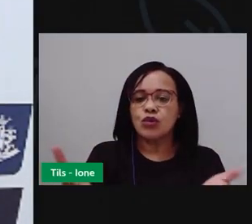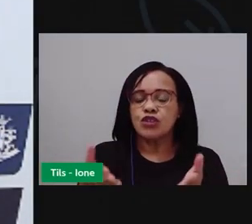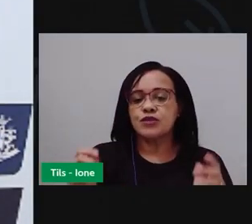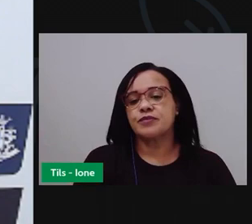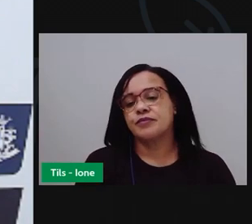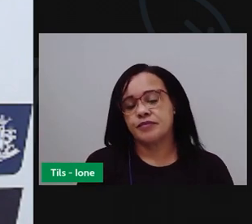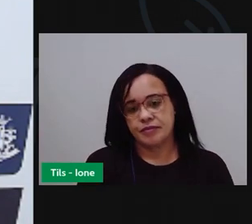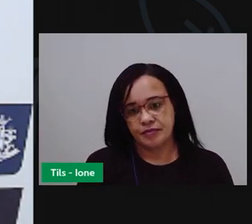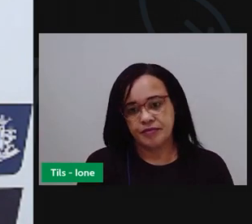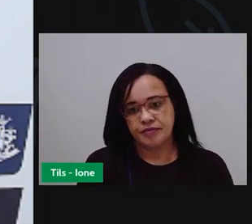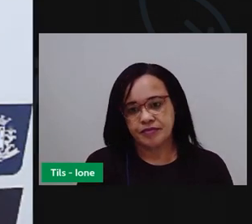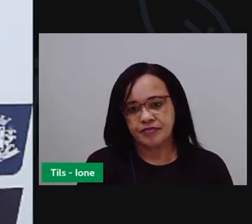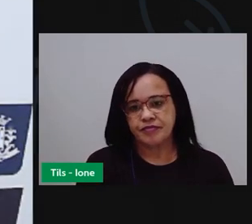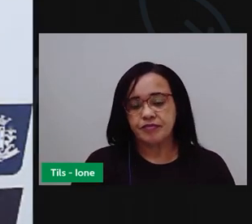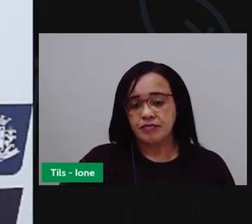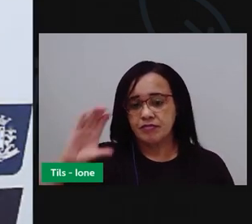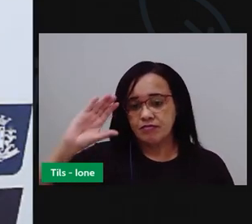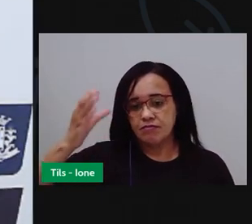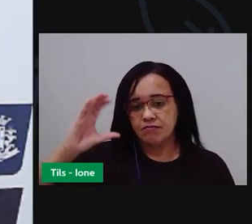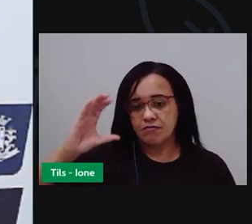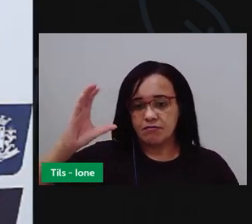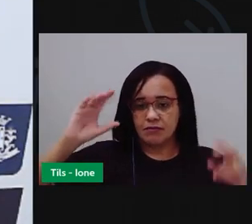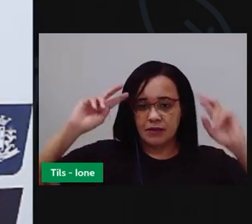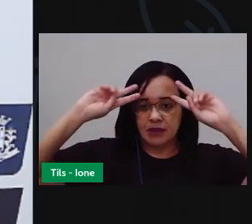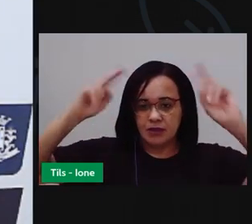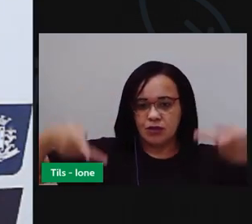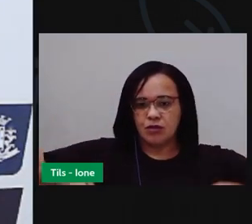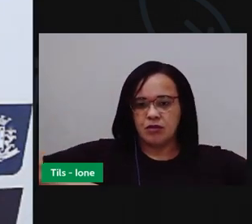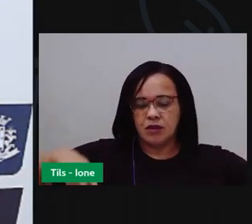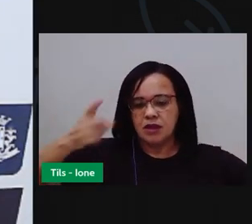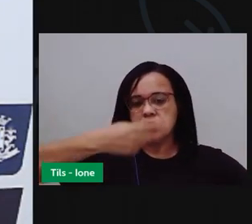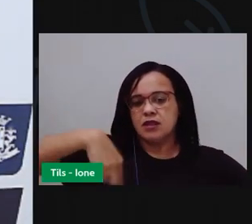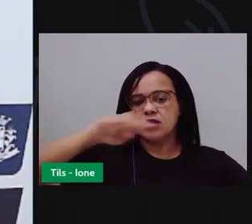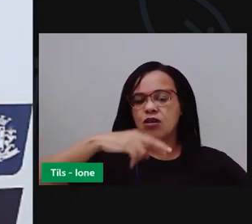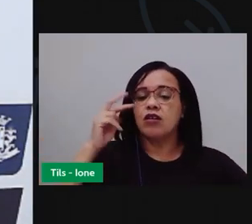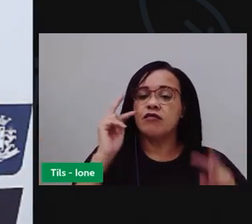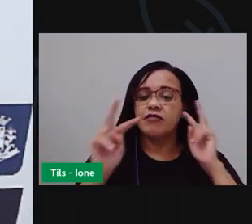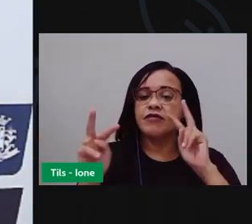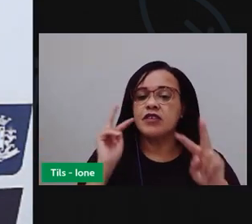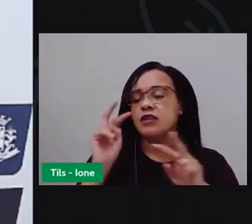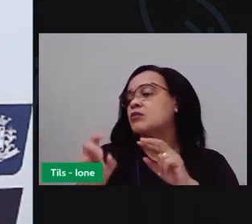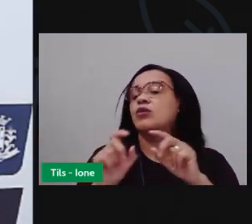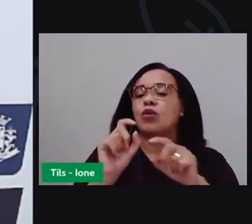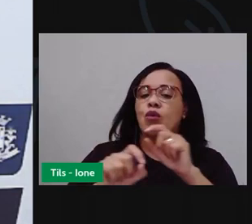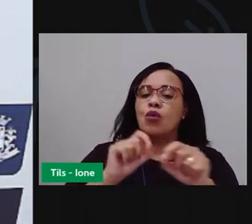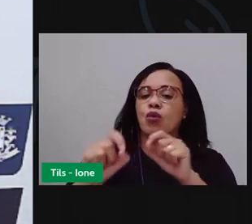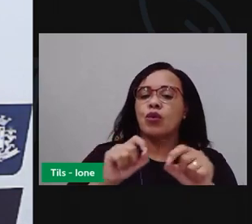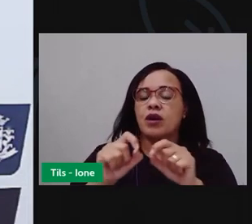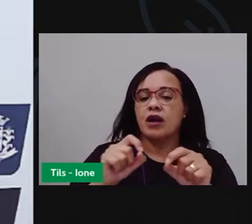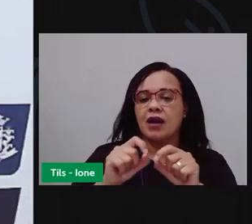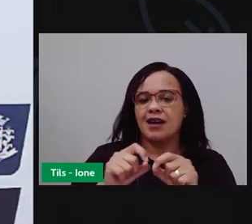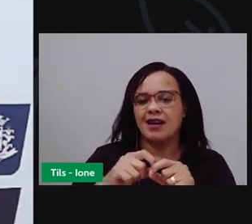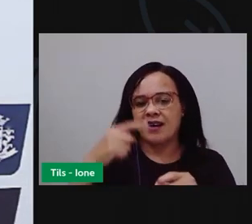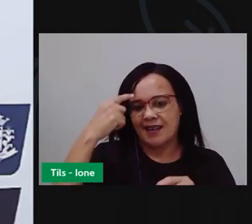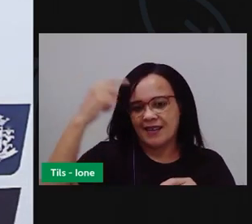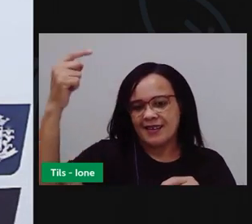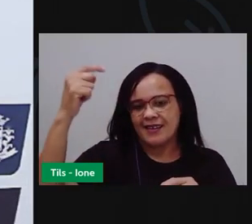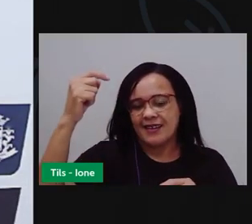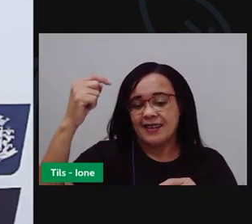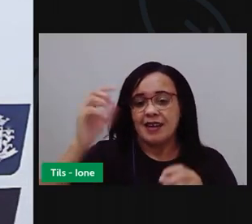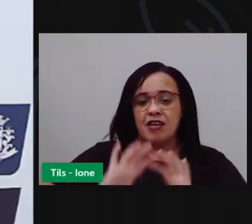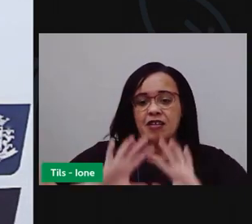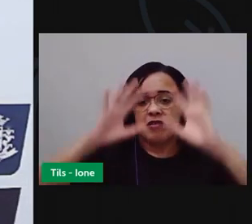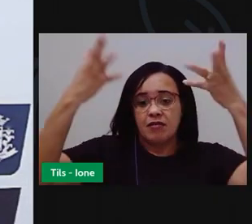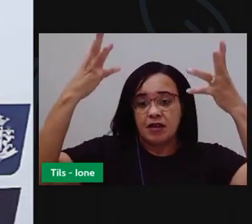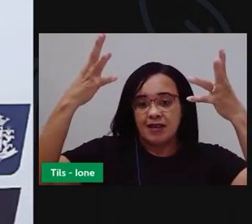hoje, de Ciências Humanas, nós vimos aqui alguns aspectos dos festejos de ninho.